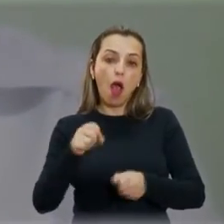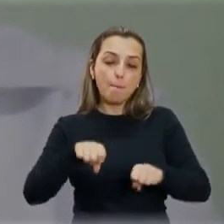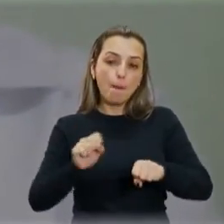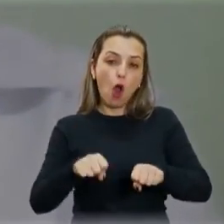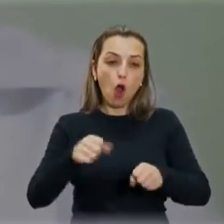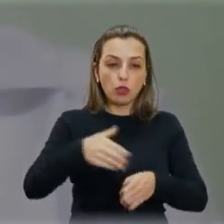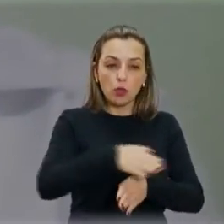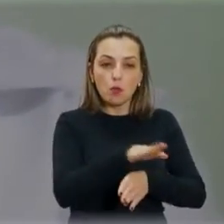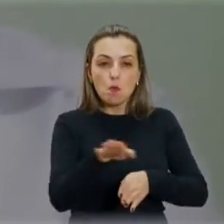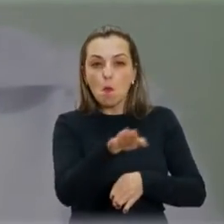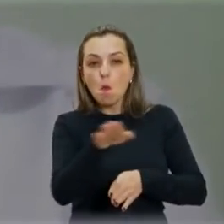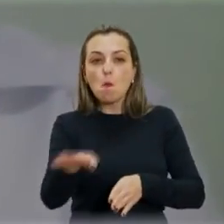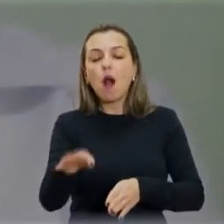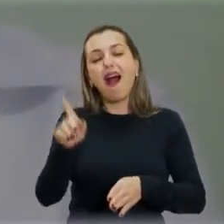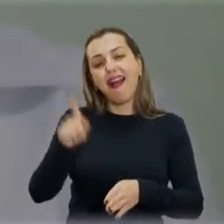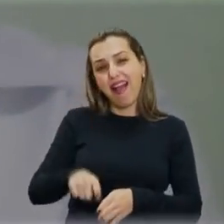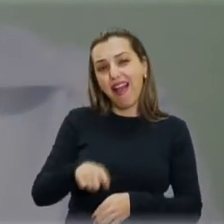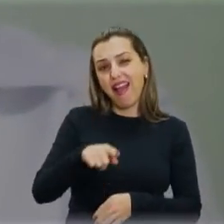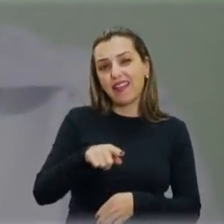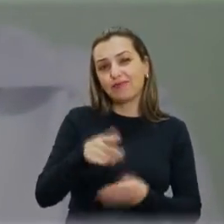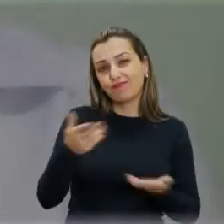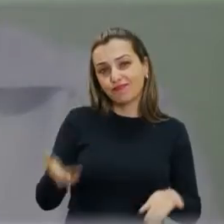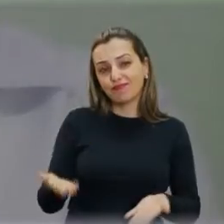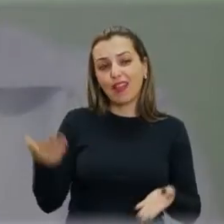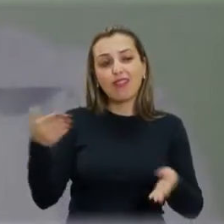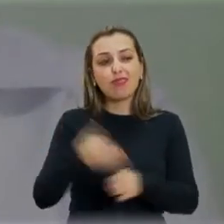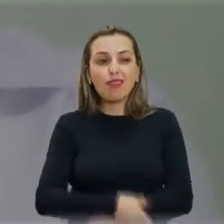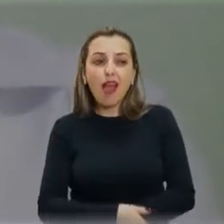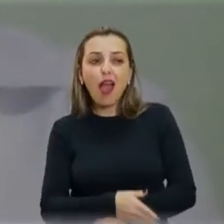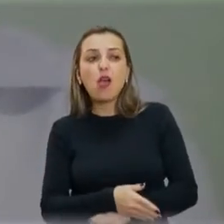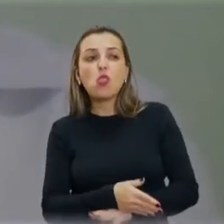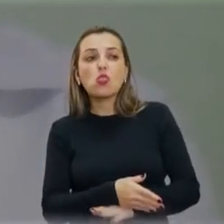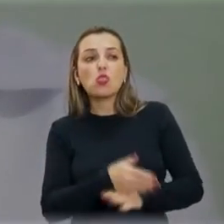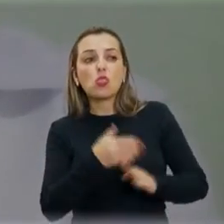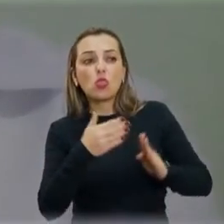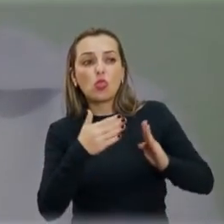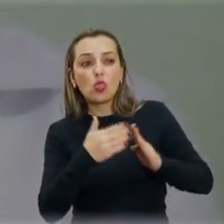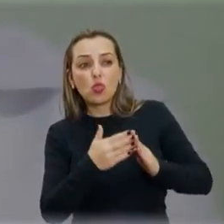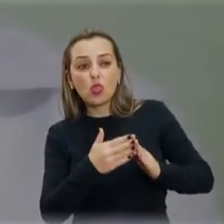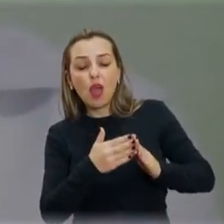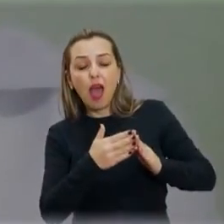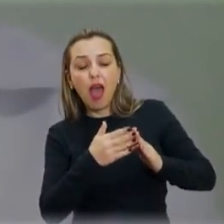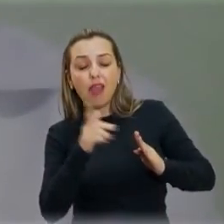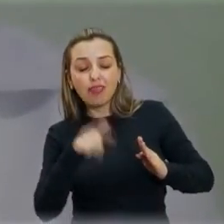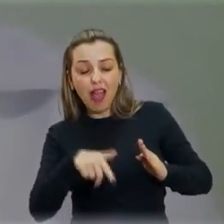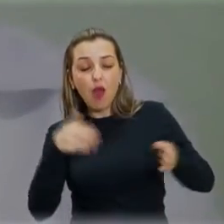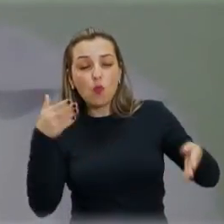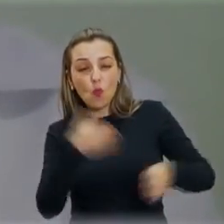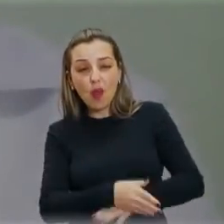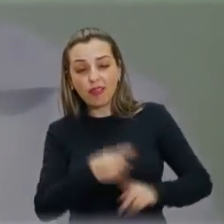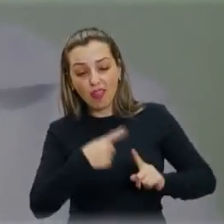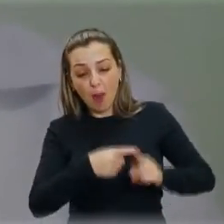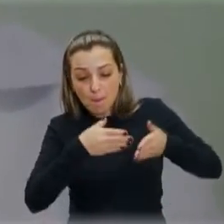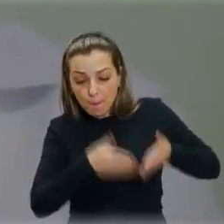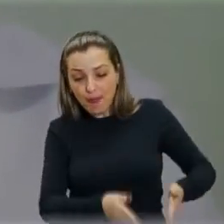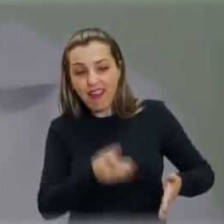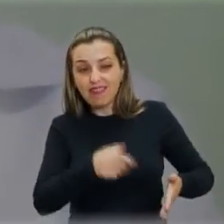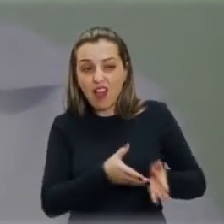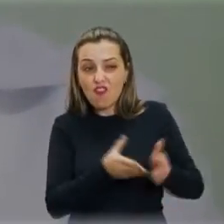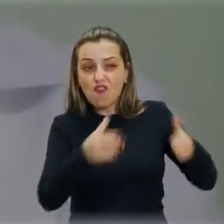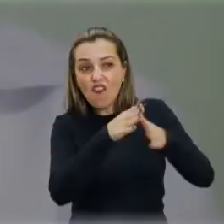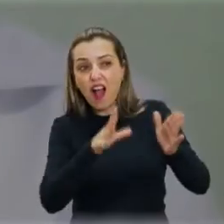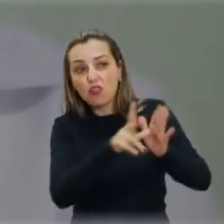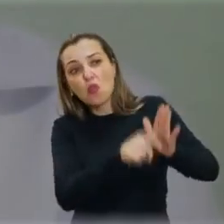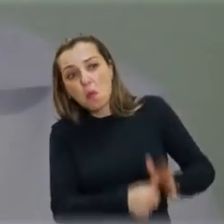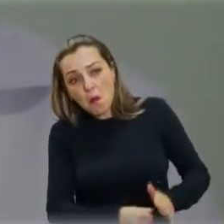Porque é muito chato fazer a visita à noite querida da gente. Chega lá, depara com furto de vasos, vasos de